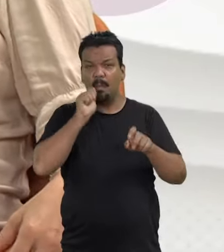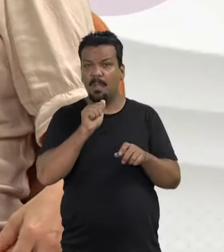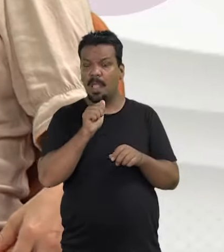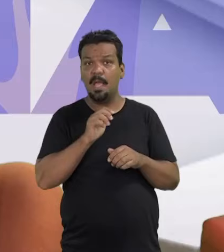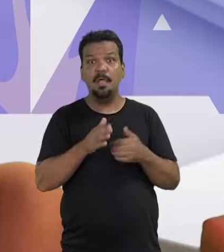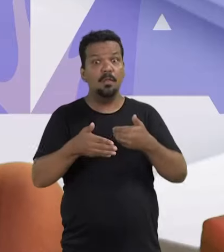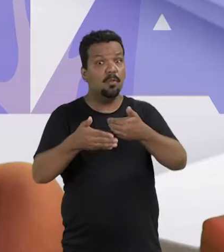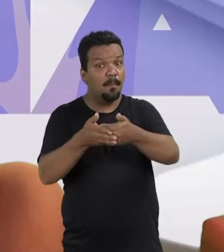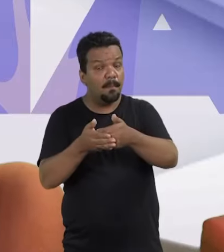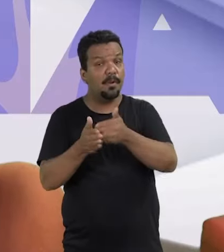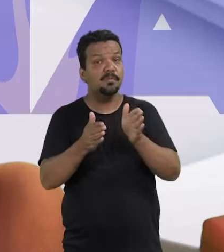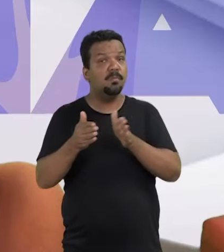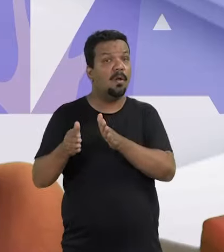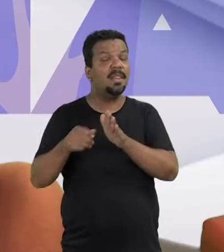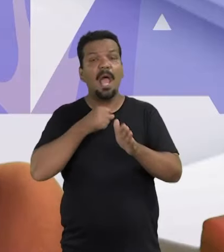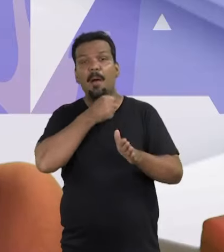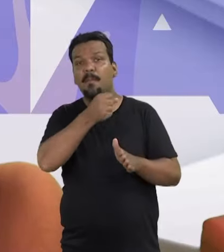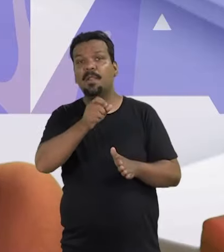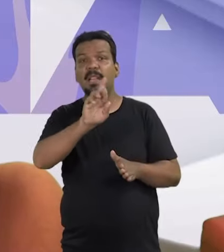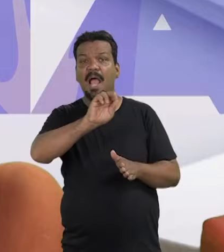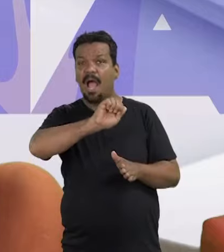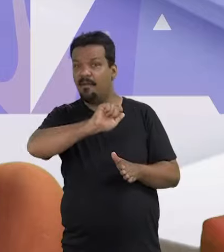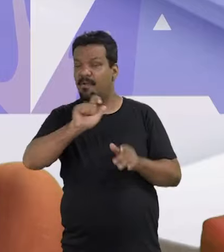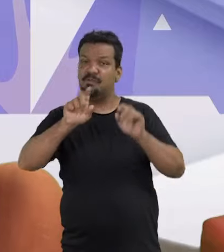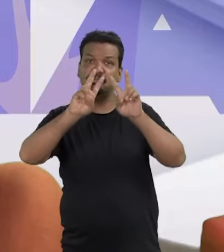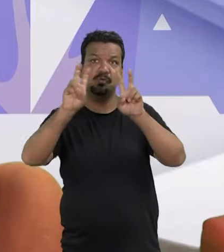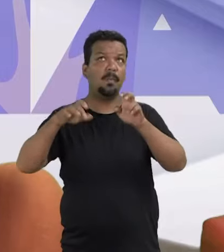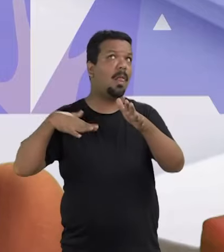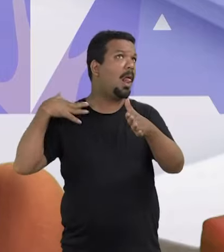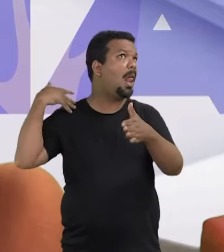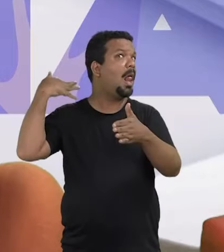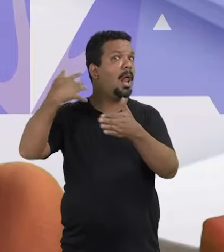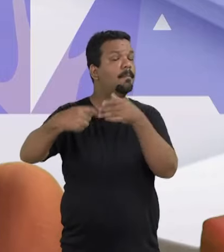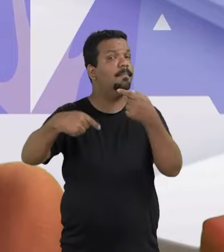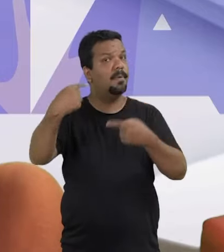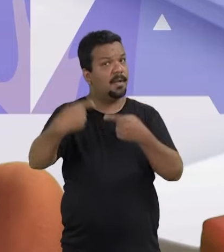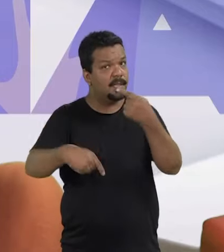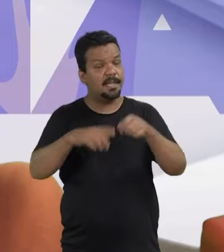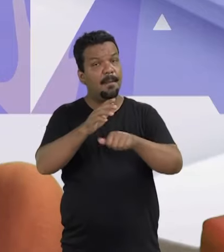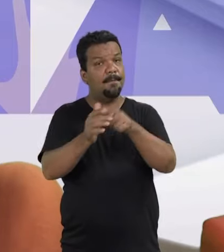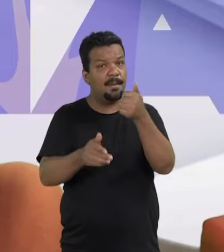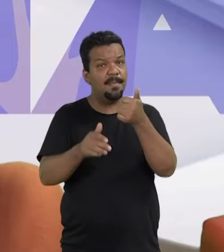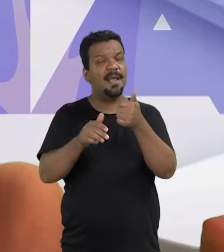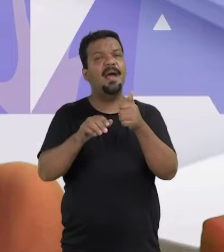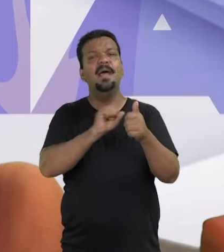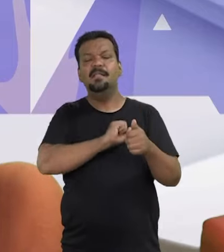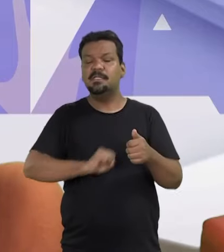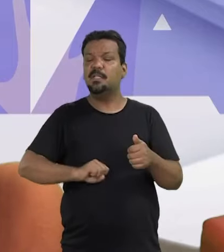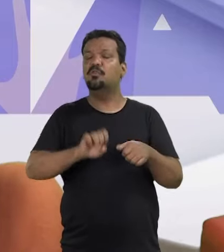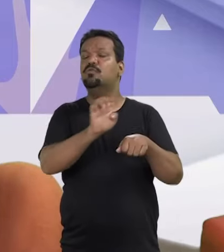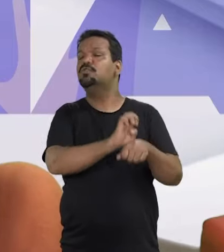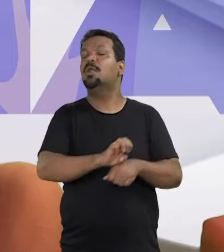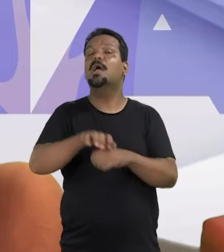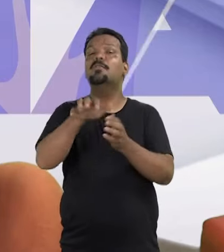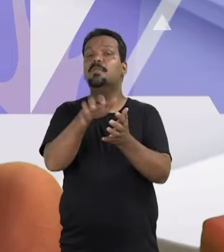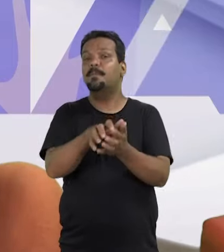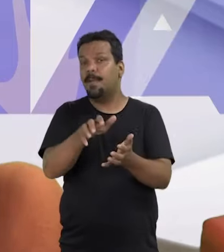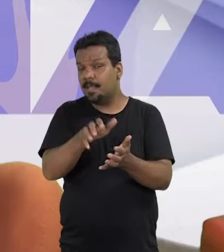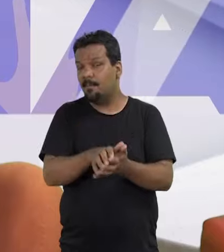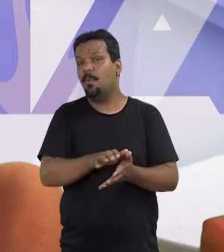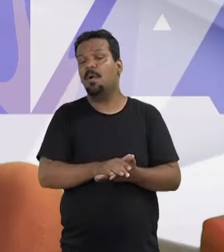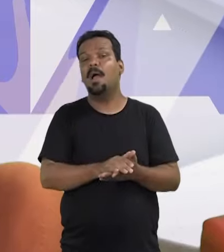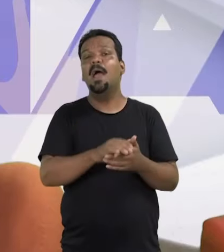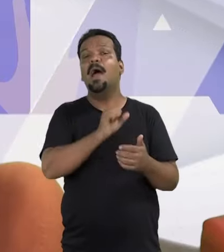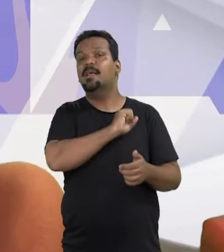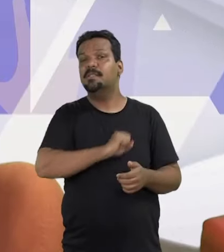para homem, né? No próximo bloco, a reportagem de Rafael Negrão é sobre a trajetória política da primeira senadora